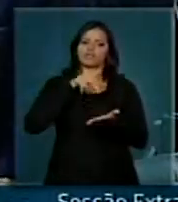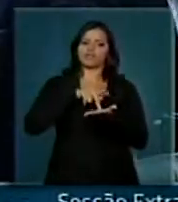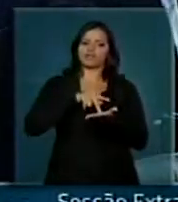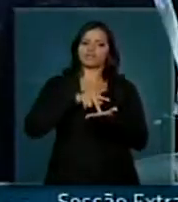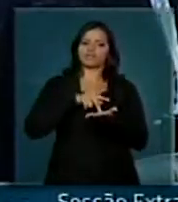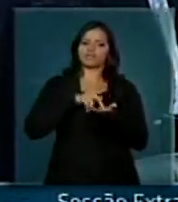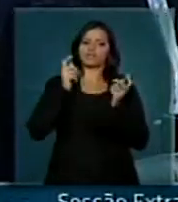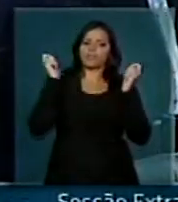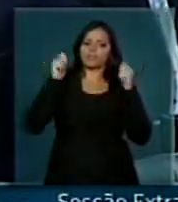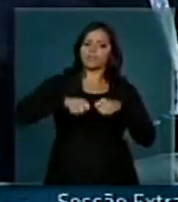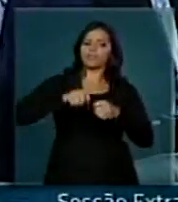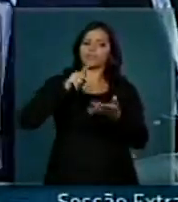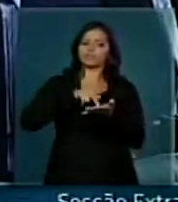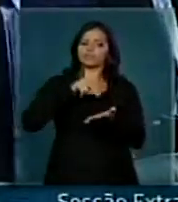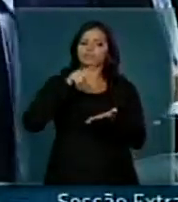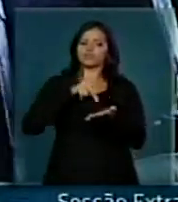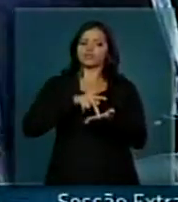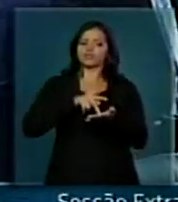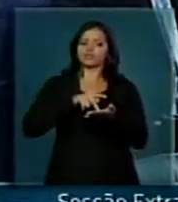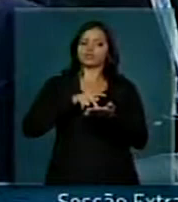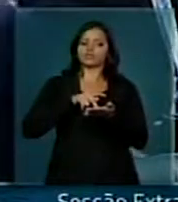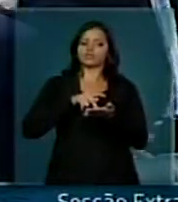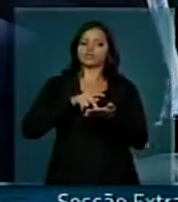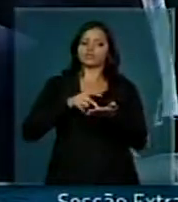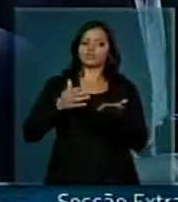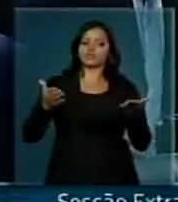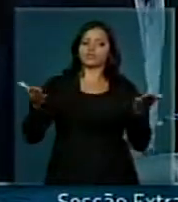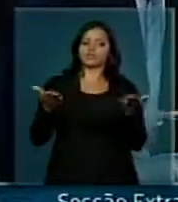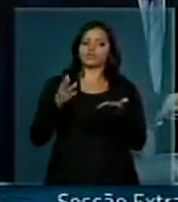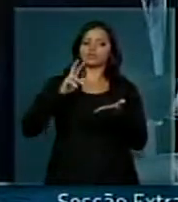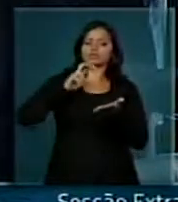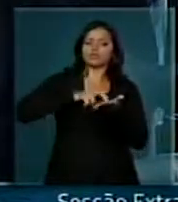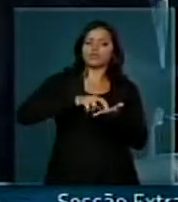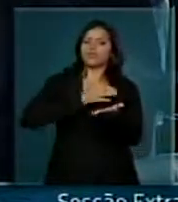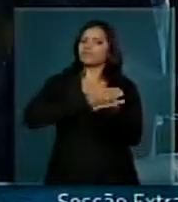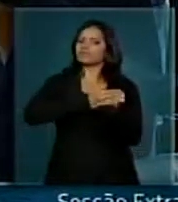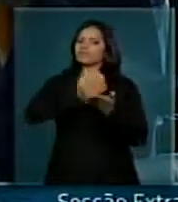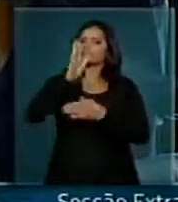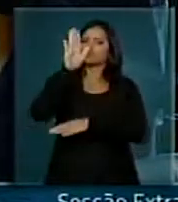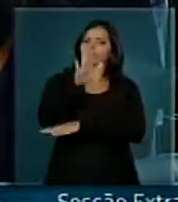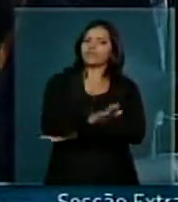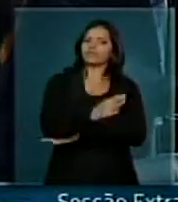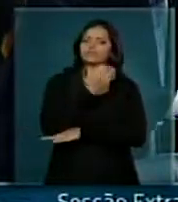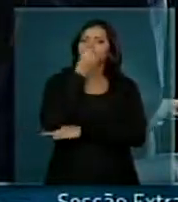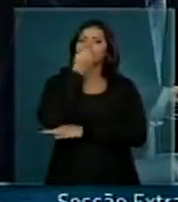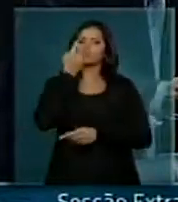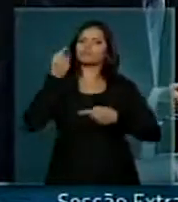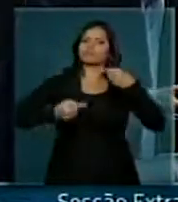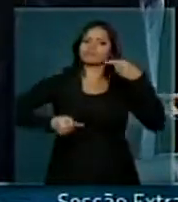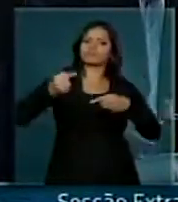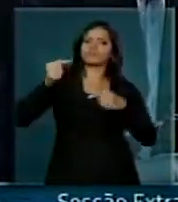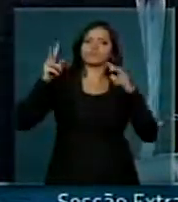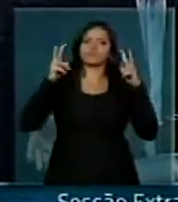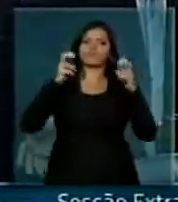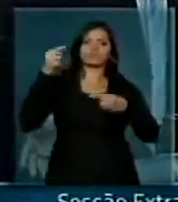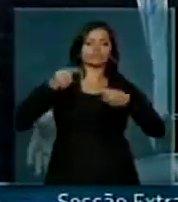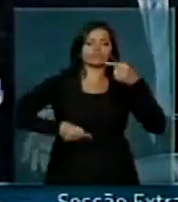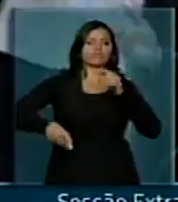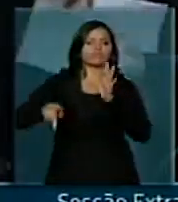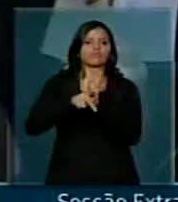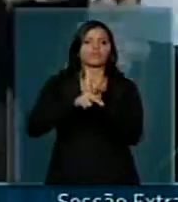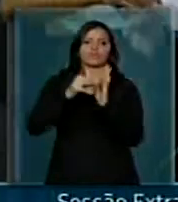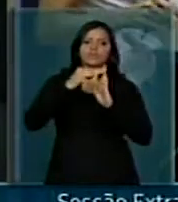que pudesse realmente fazer com que essa manhã, esse início de tarde, fosse rico na discussão dos temas e dos debates